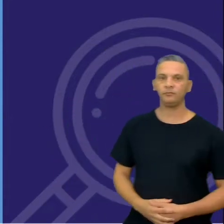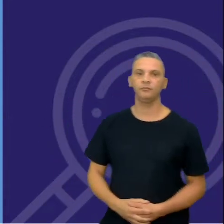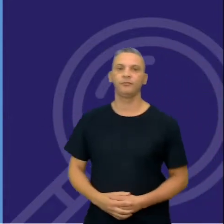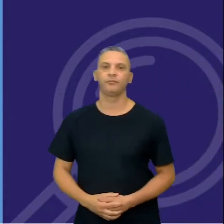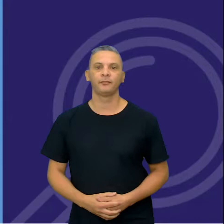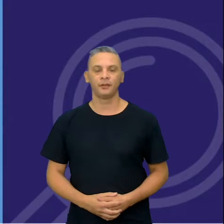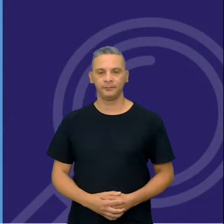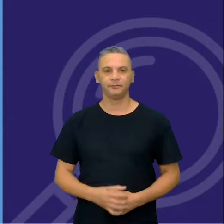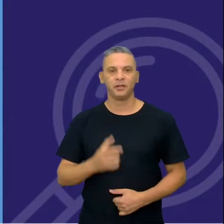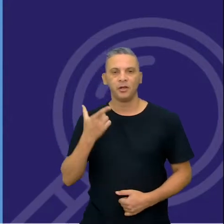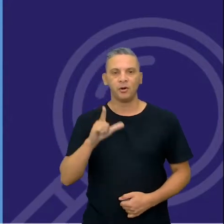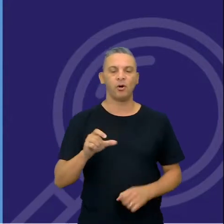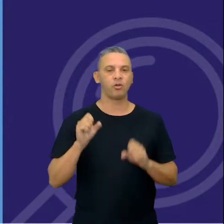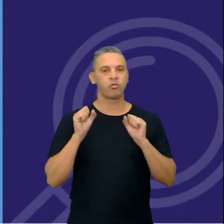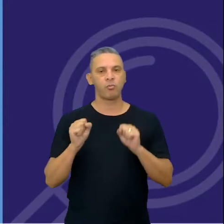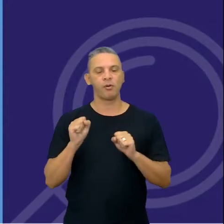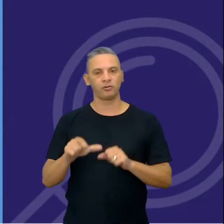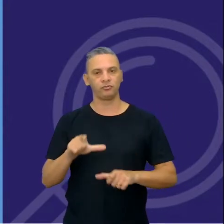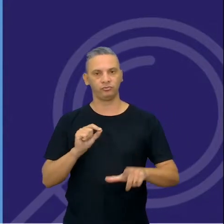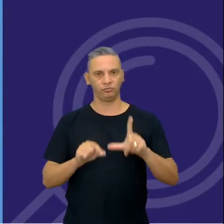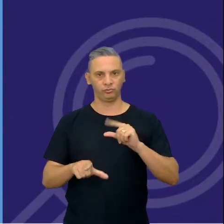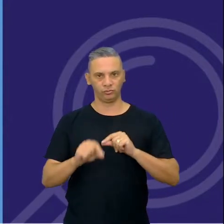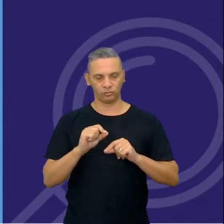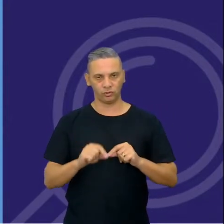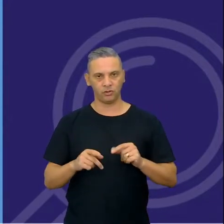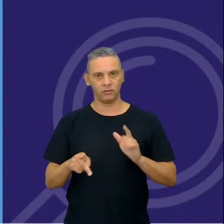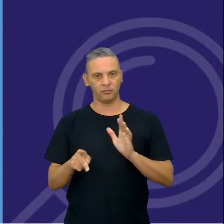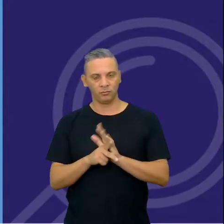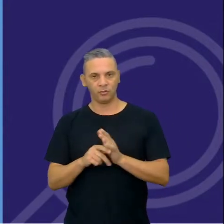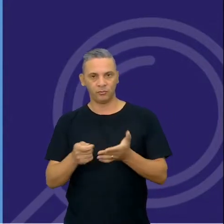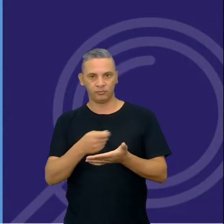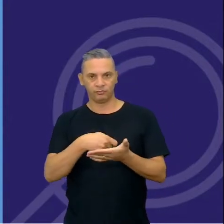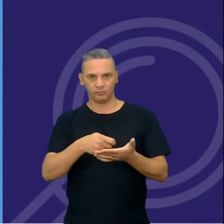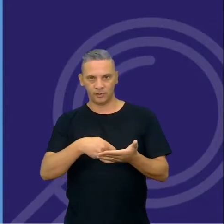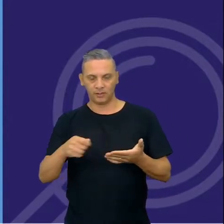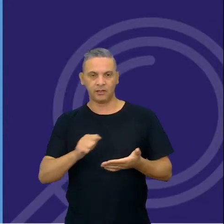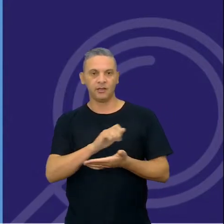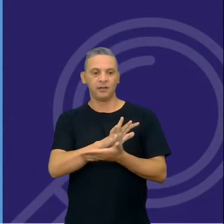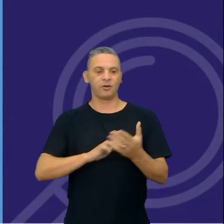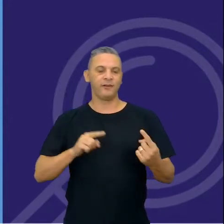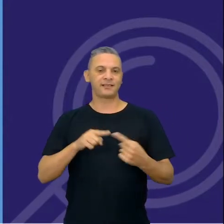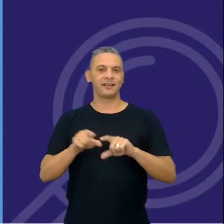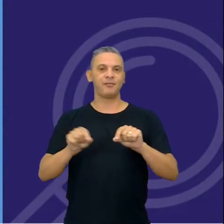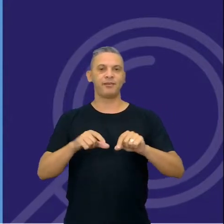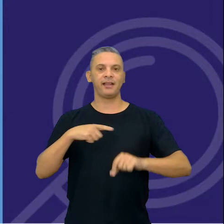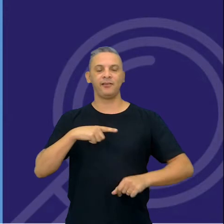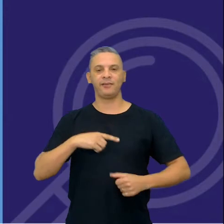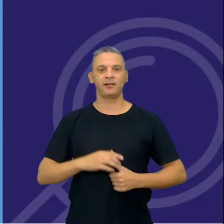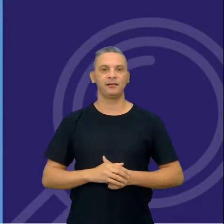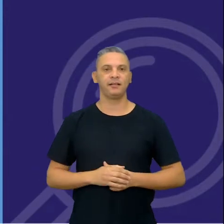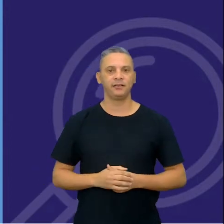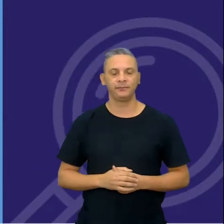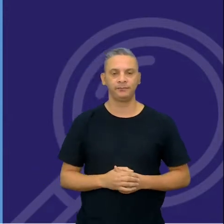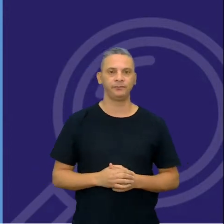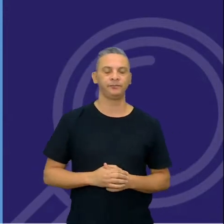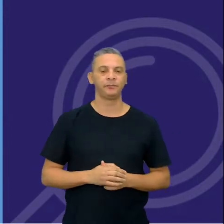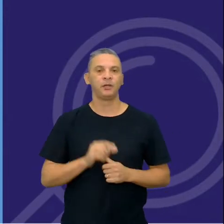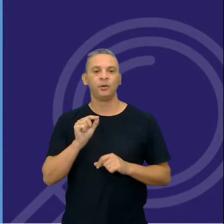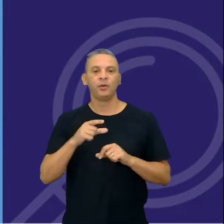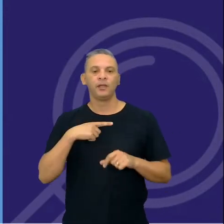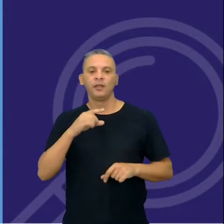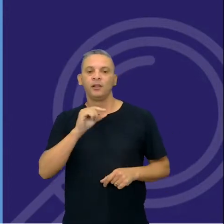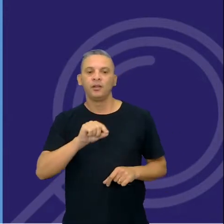aparece em uma outra possibilidade de atividade do caderno, que eu vou passar mais para frente, mas é você adaptar